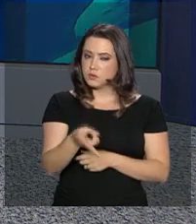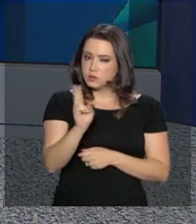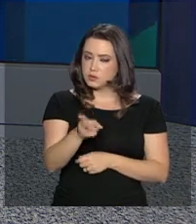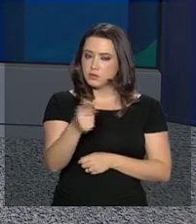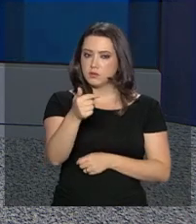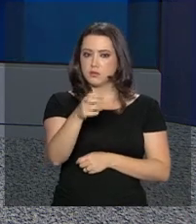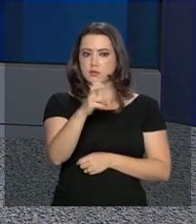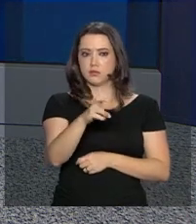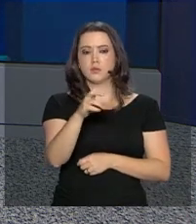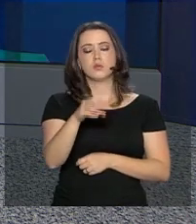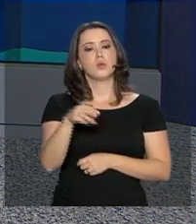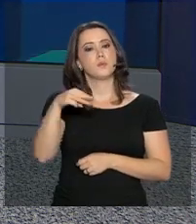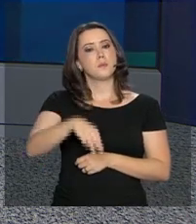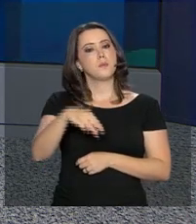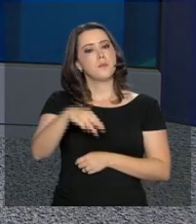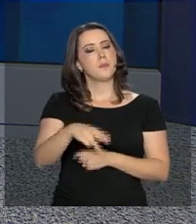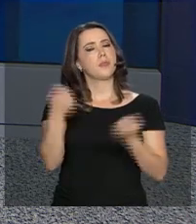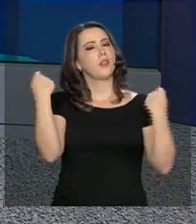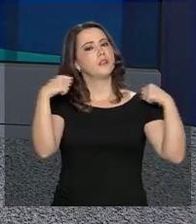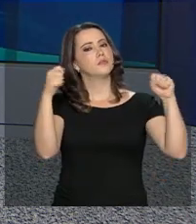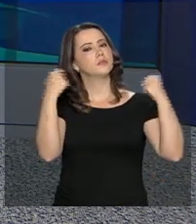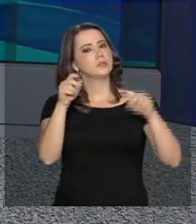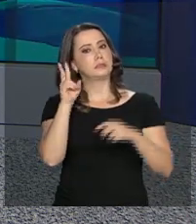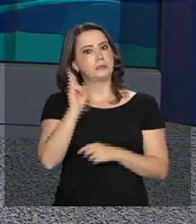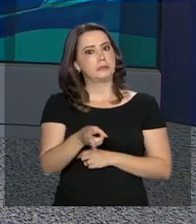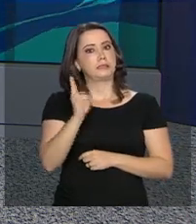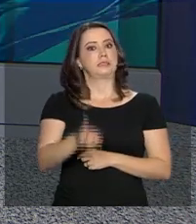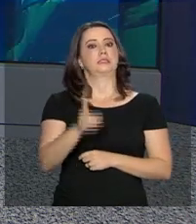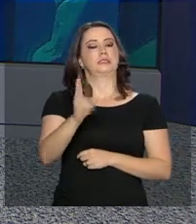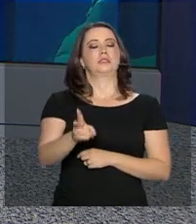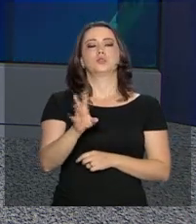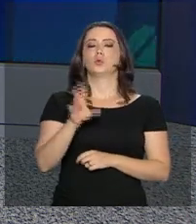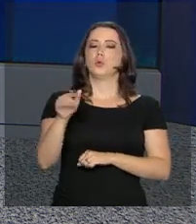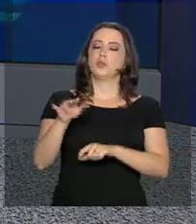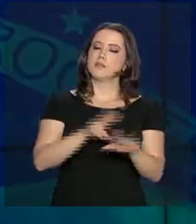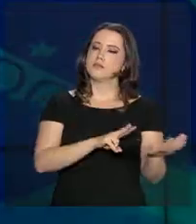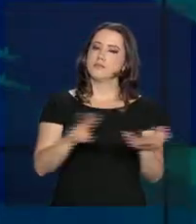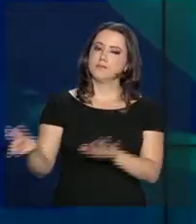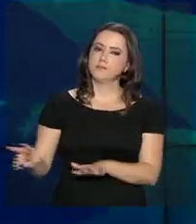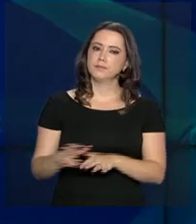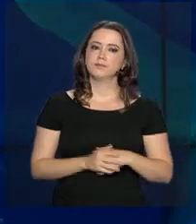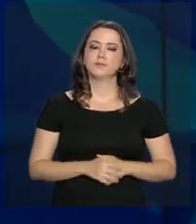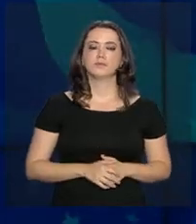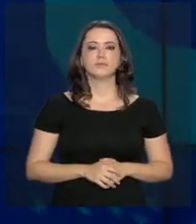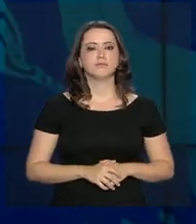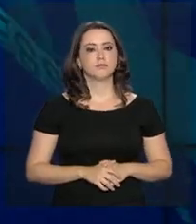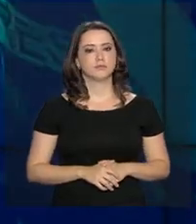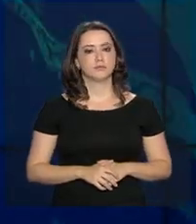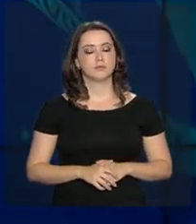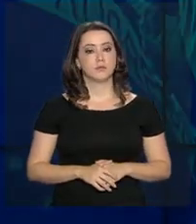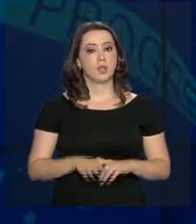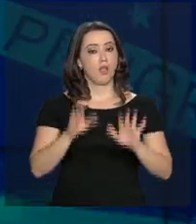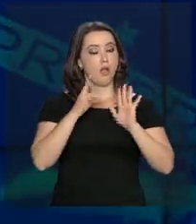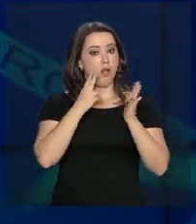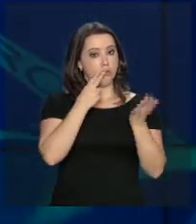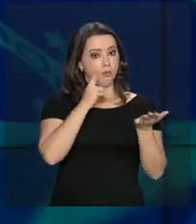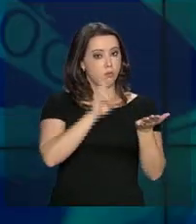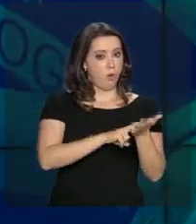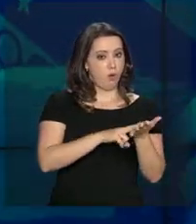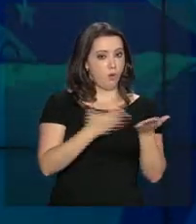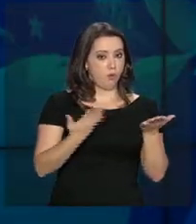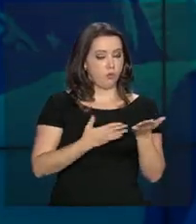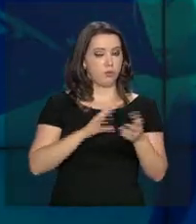ou 75 minutos de atividade intensa por semana. Em nota divulgada hoje pelo